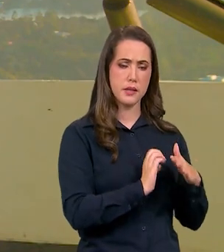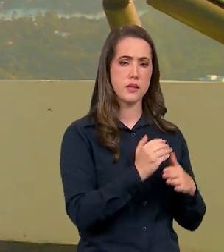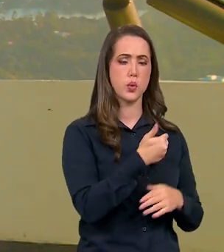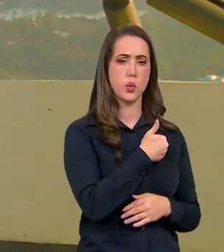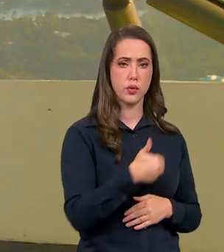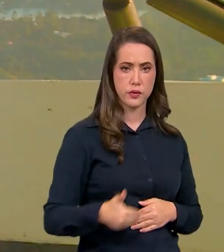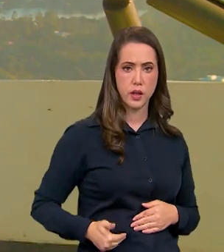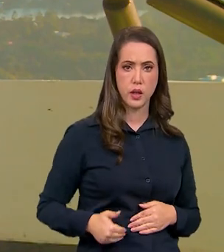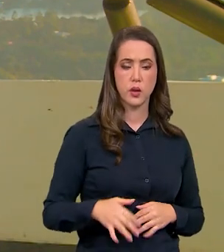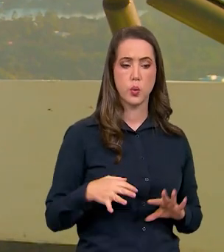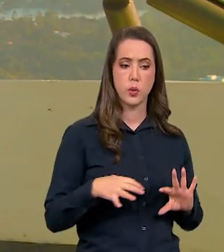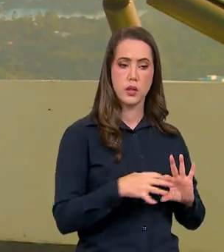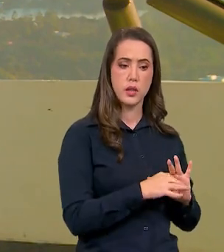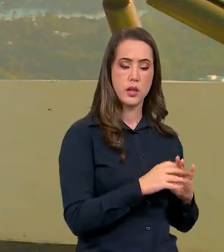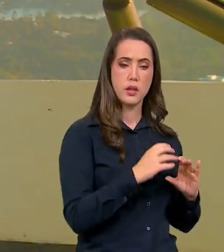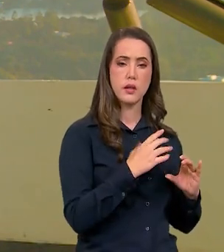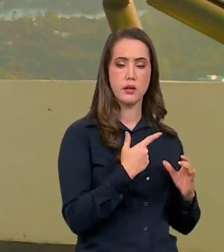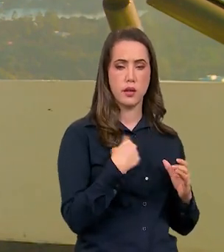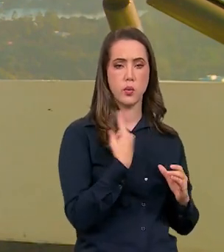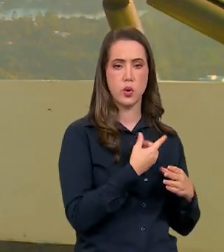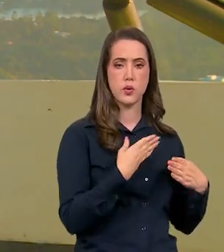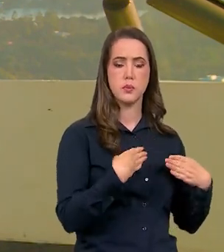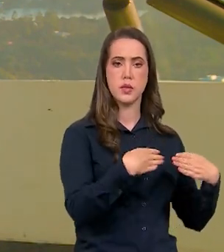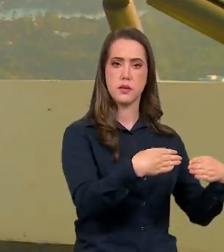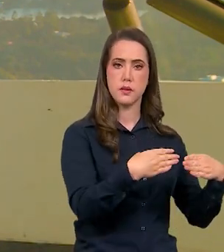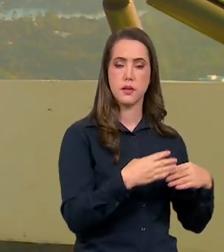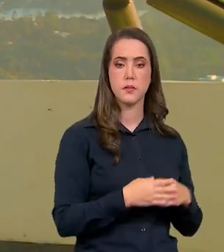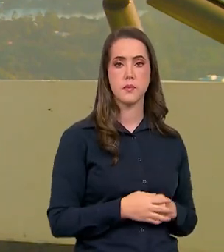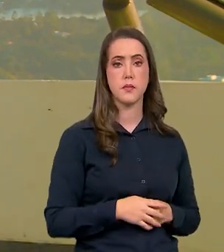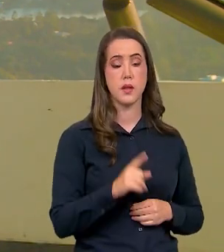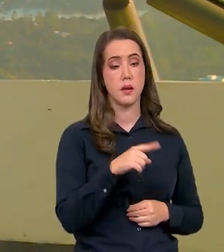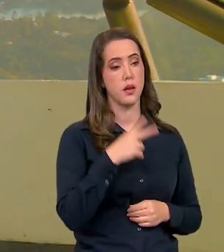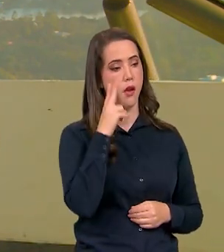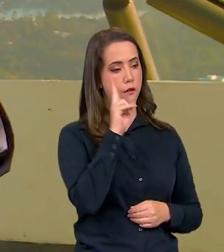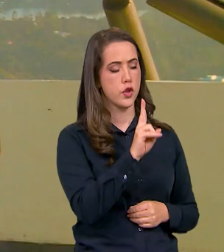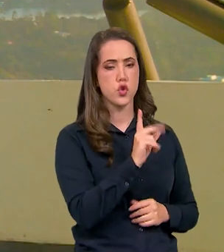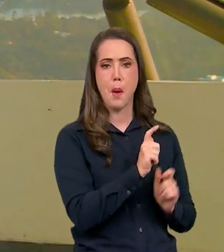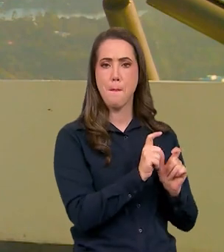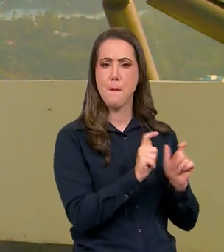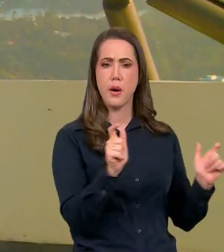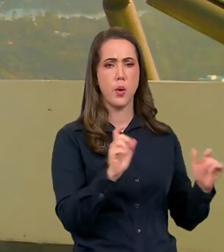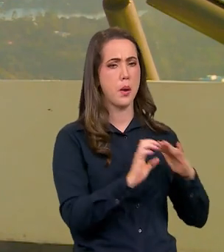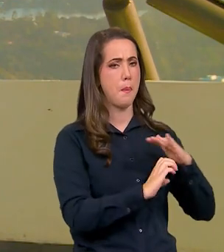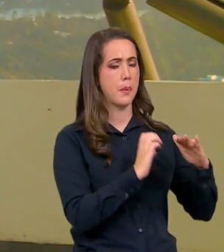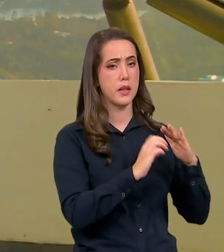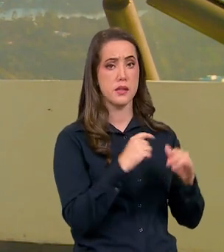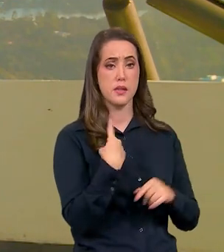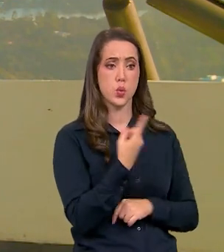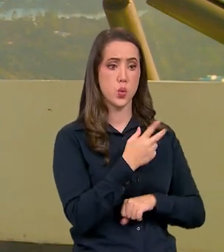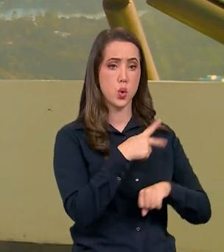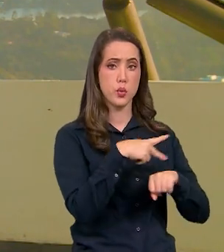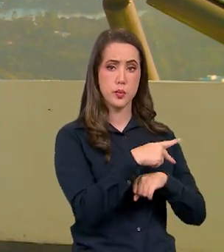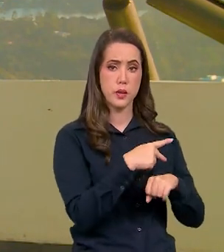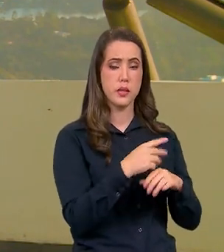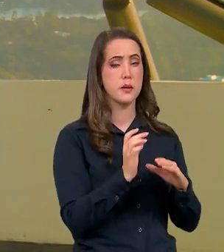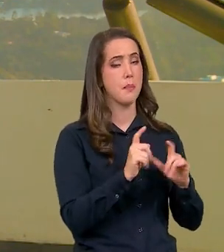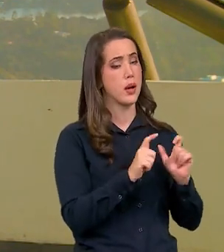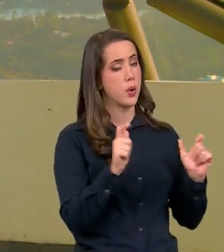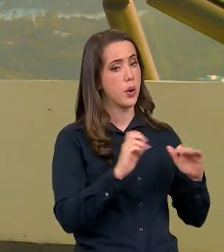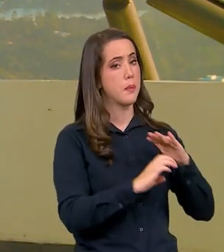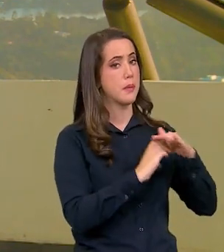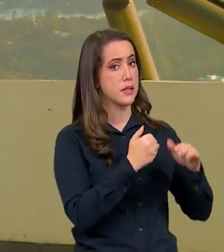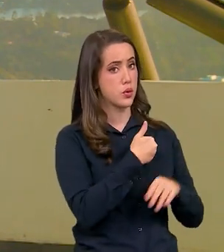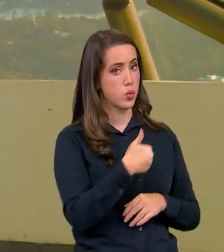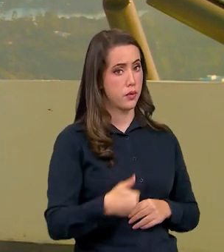pública vinculada ao nosso Ministério uma empresa digamos assim para mim a maior empresa pública do nosso país empresa